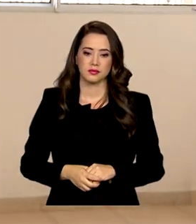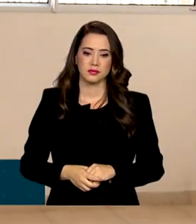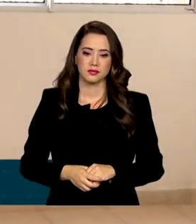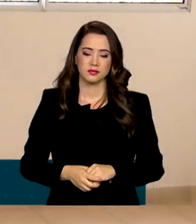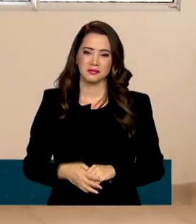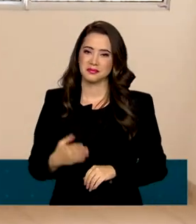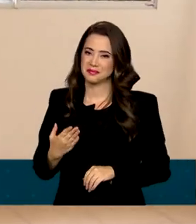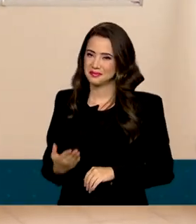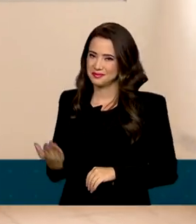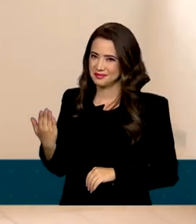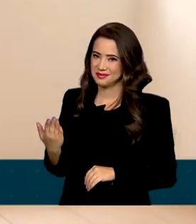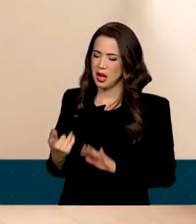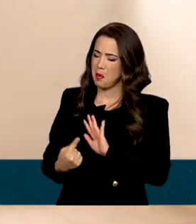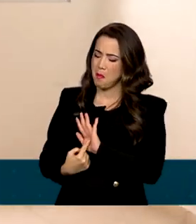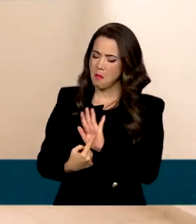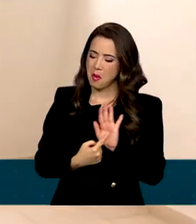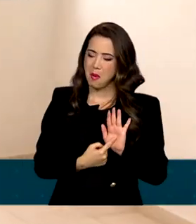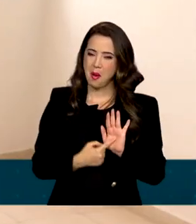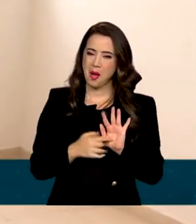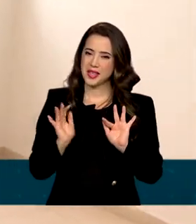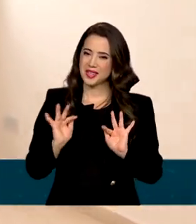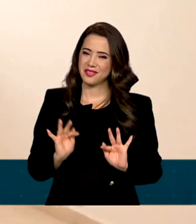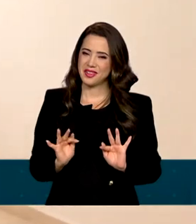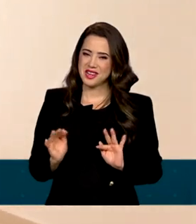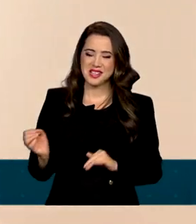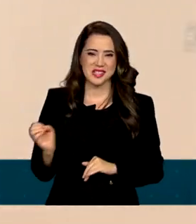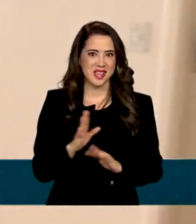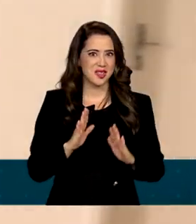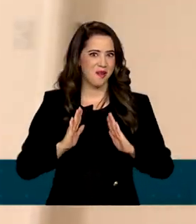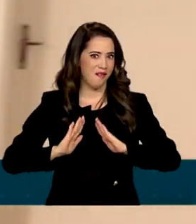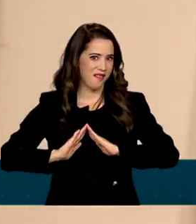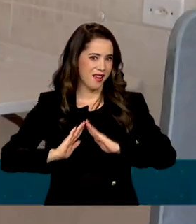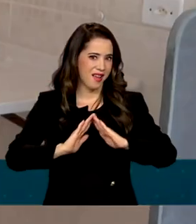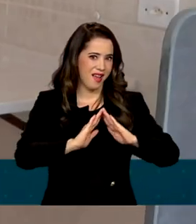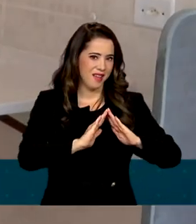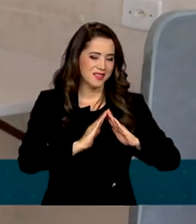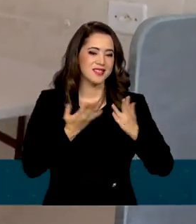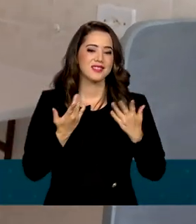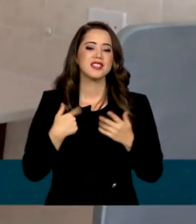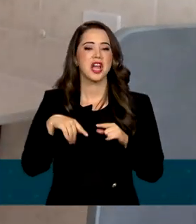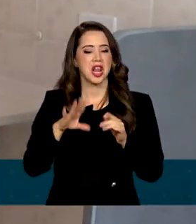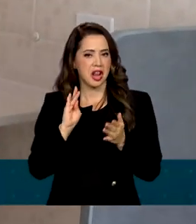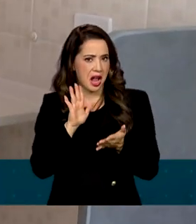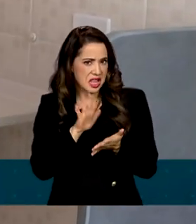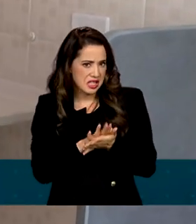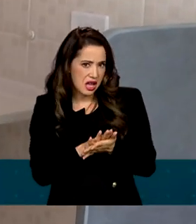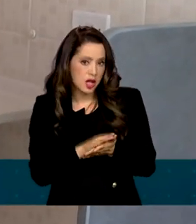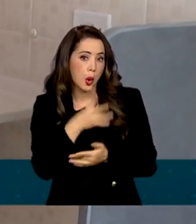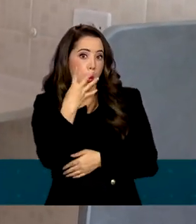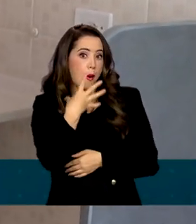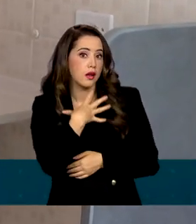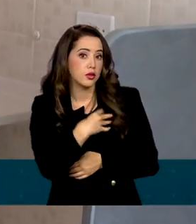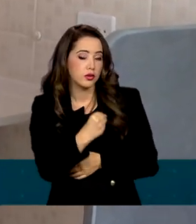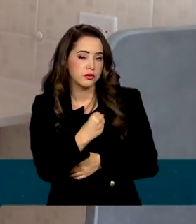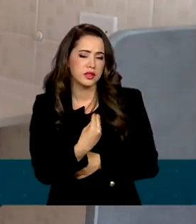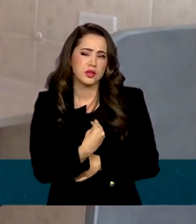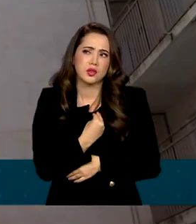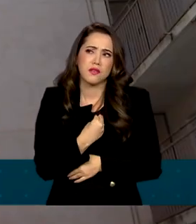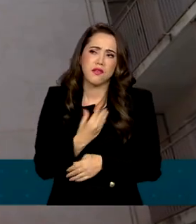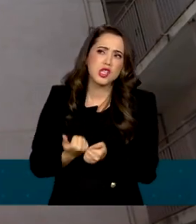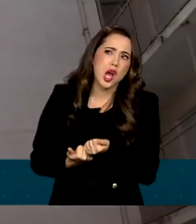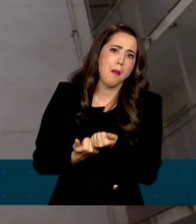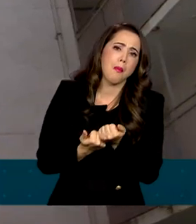Gilmar mostra satisfeito os cômodos da nova residência. Casado com quatro filhos e morando de favor,